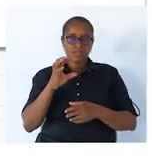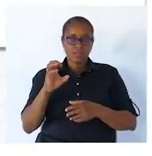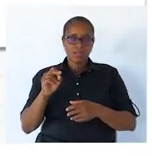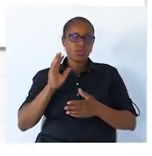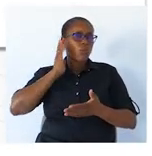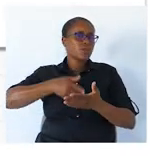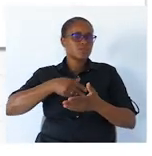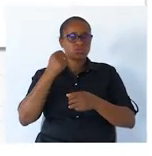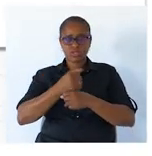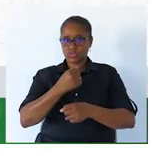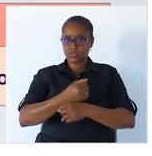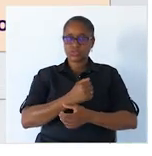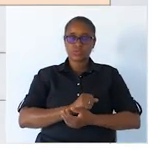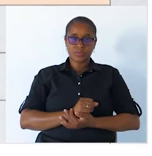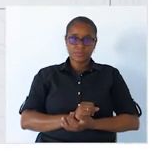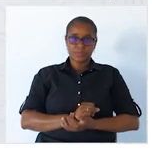Último exercício.